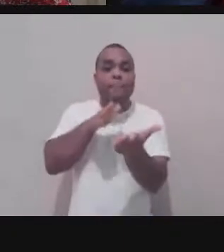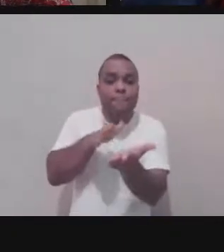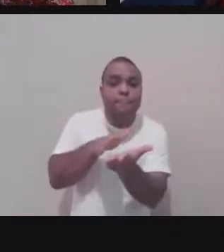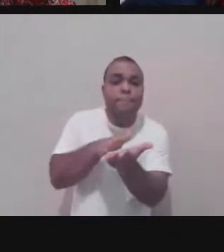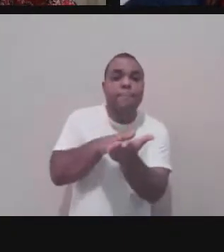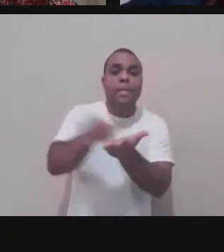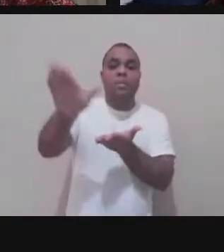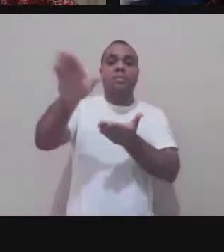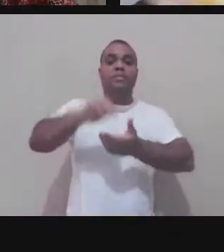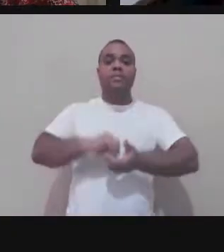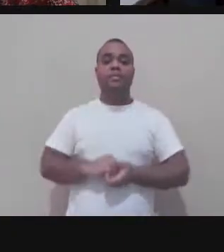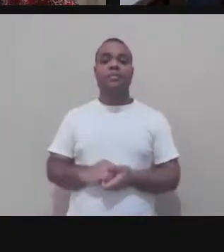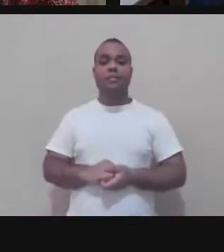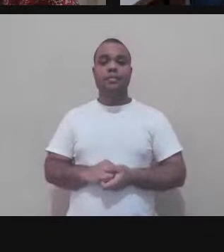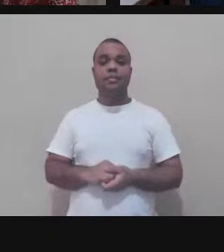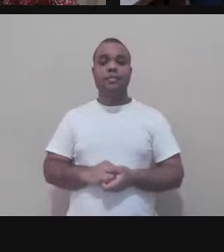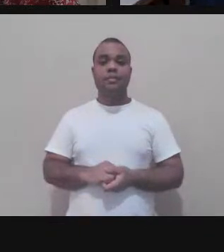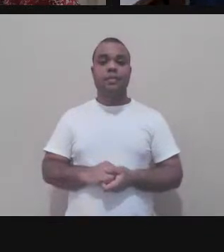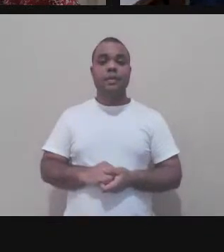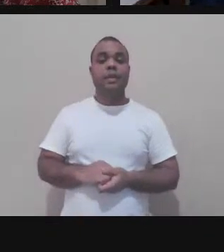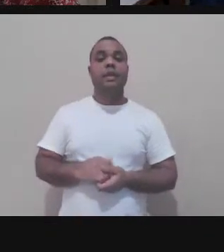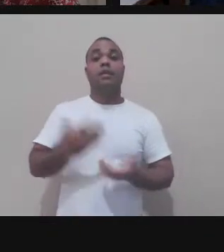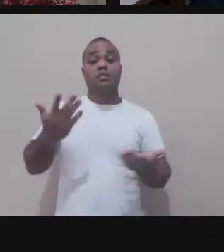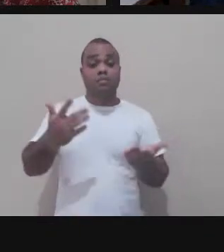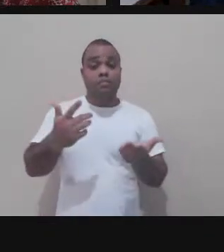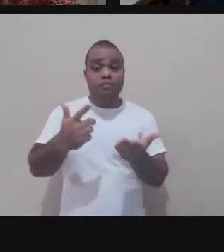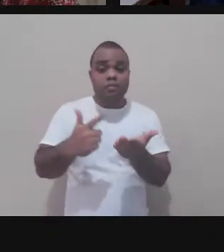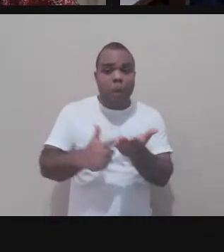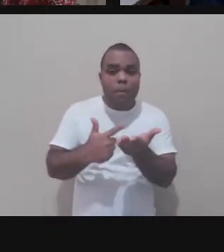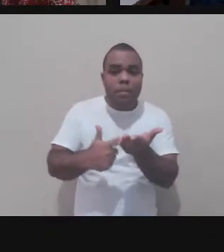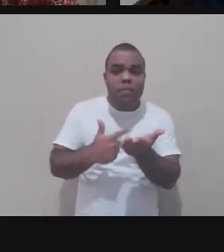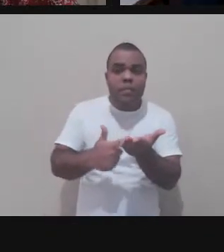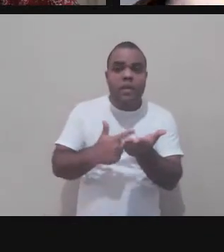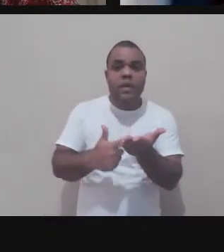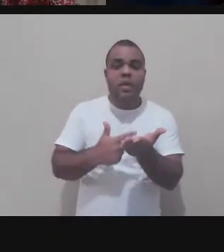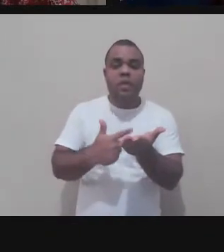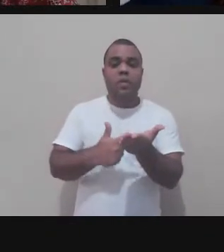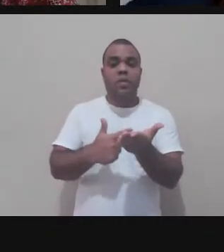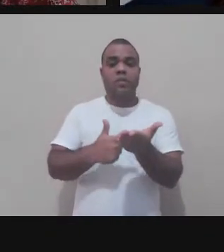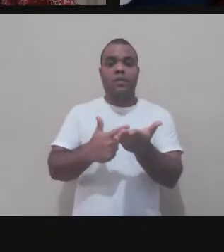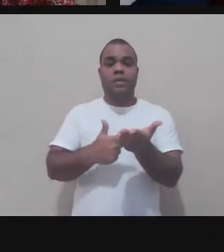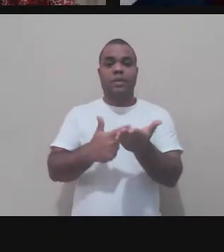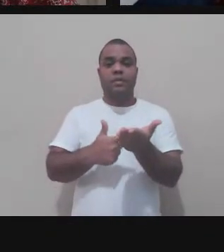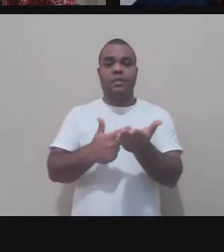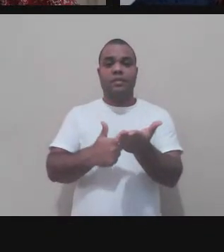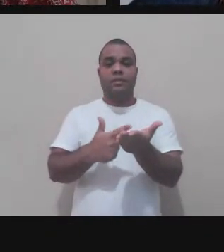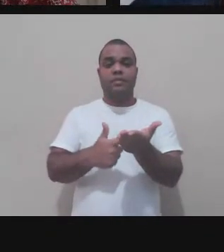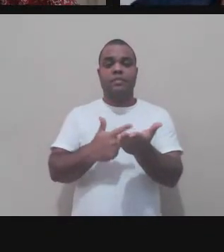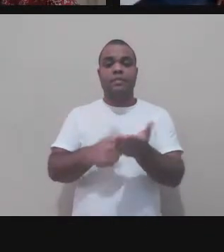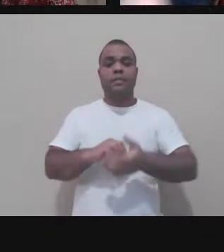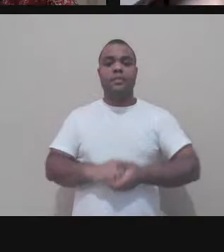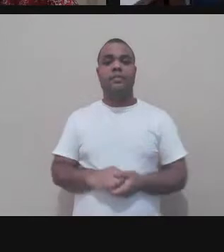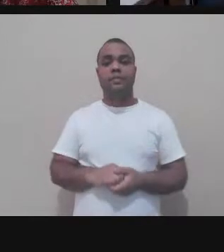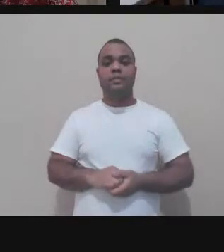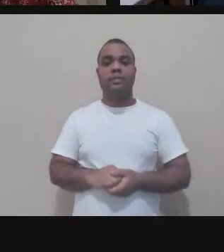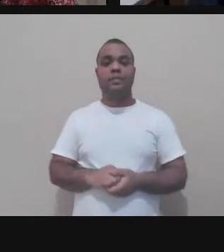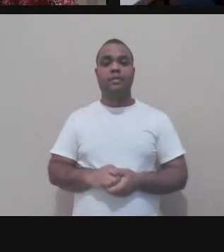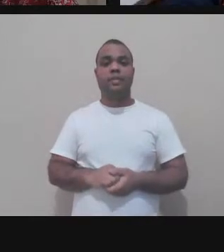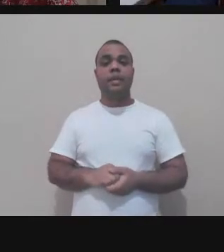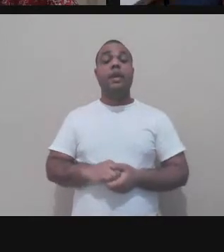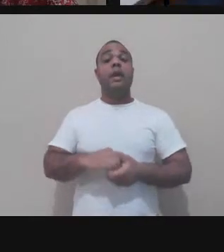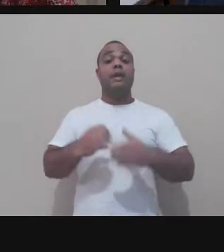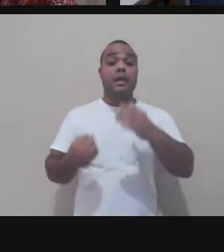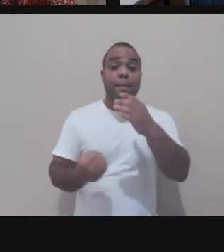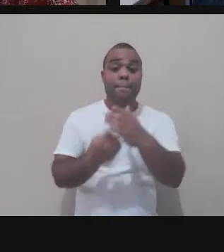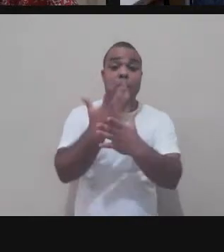Voz, que é um tipo de edição que é feito lá na Faculdade de Letras da UFMG, e foi